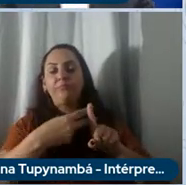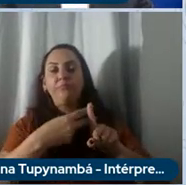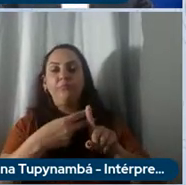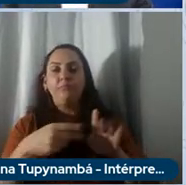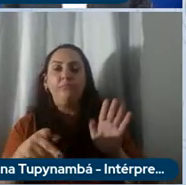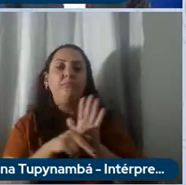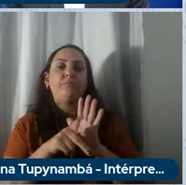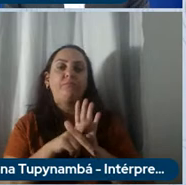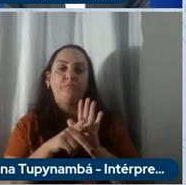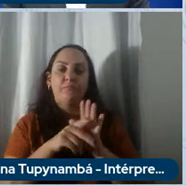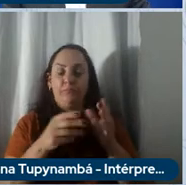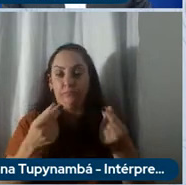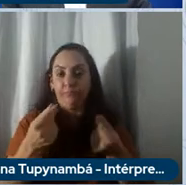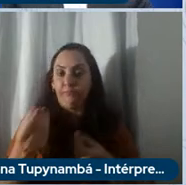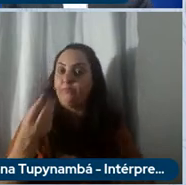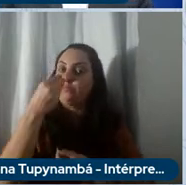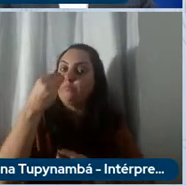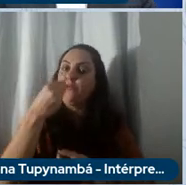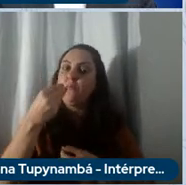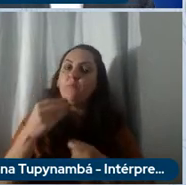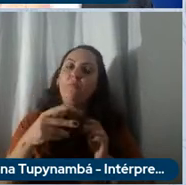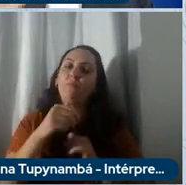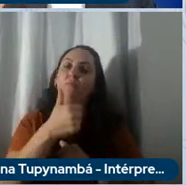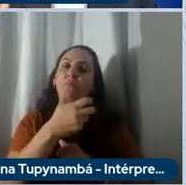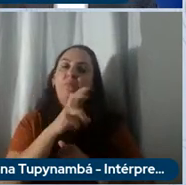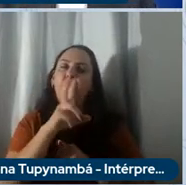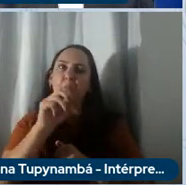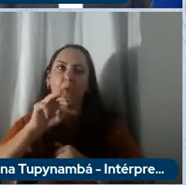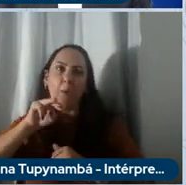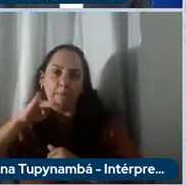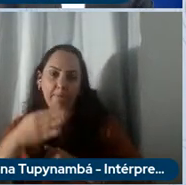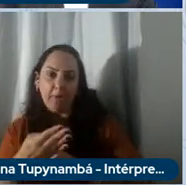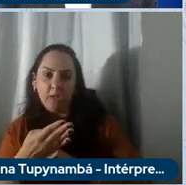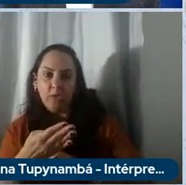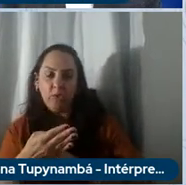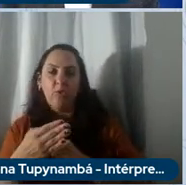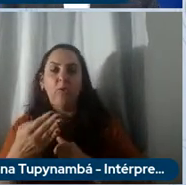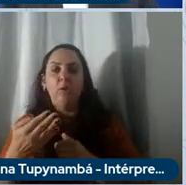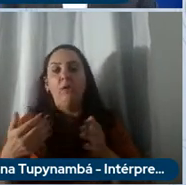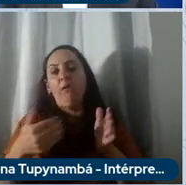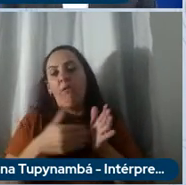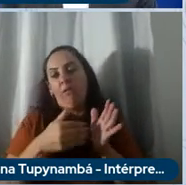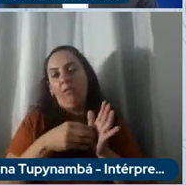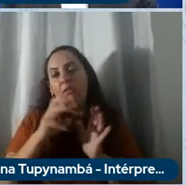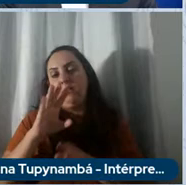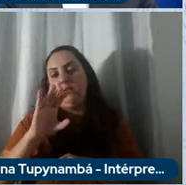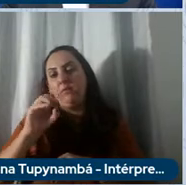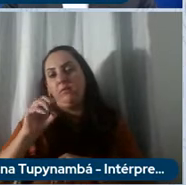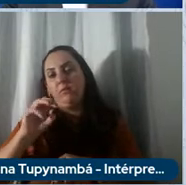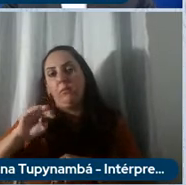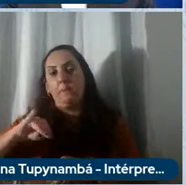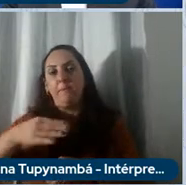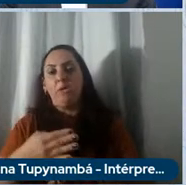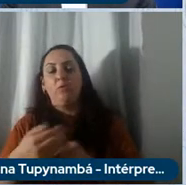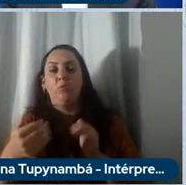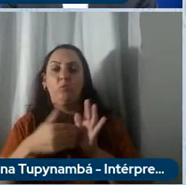de 150 bioegieuros e chegar até 300 bioegieuros até 2030